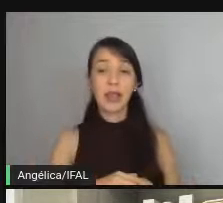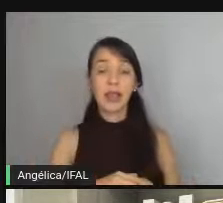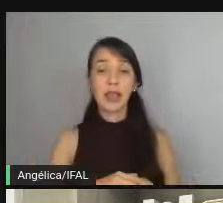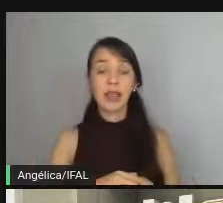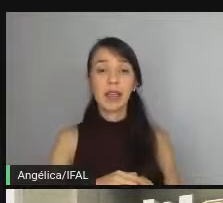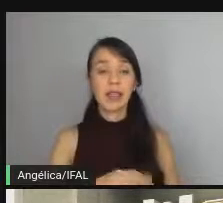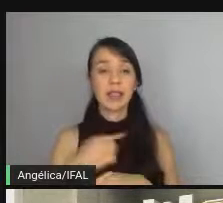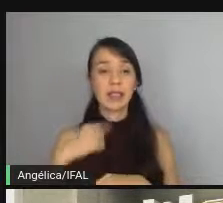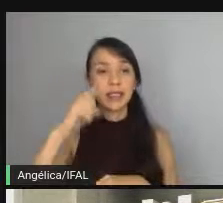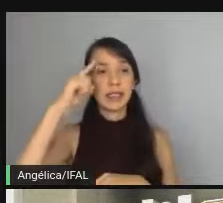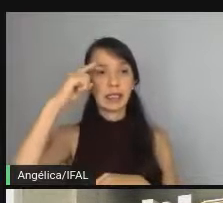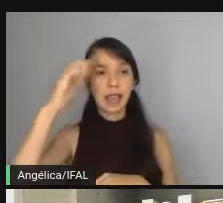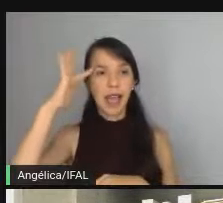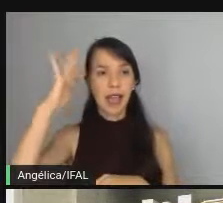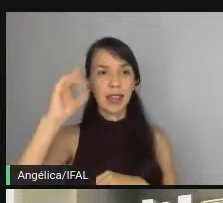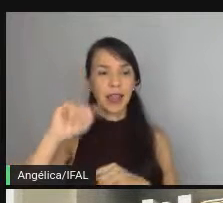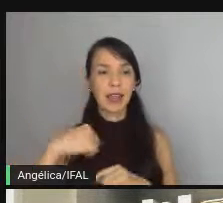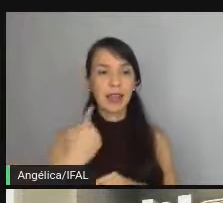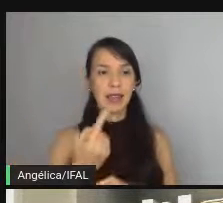gente é